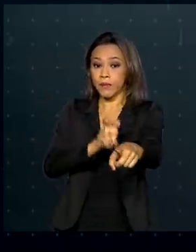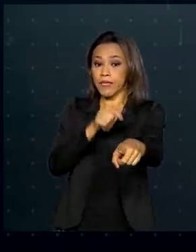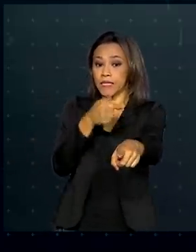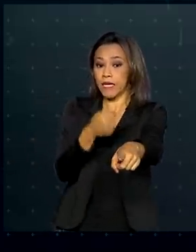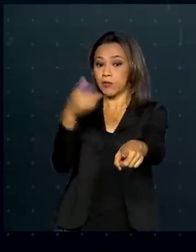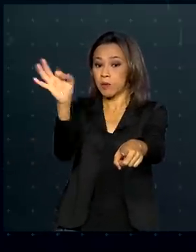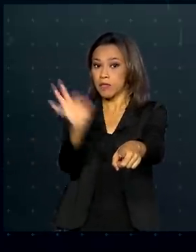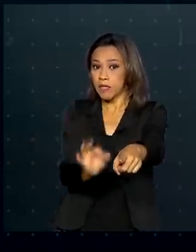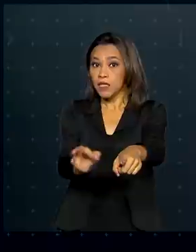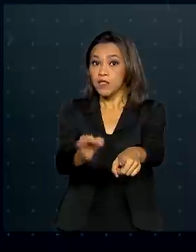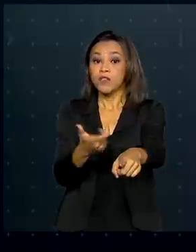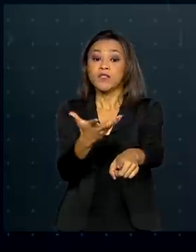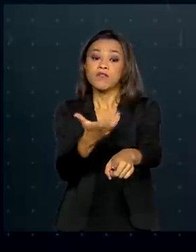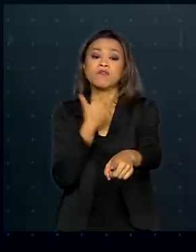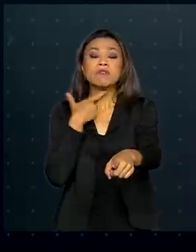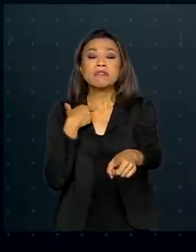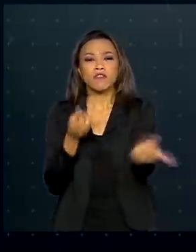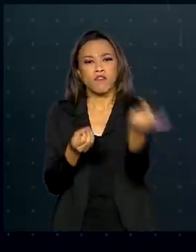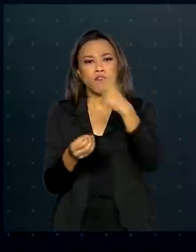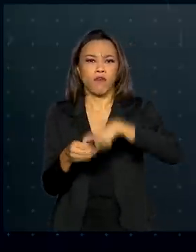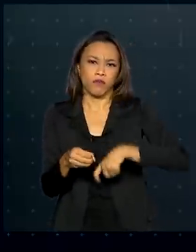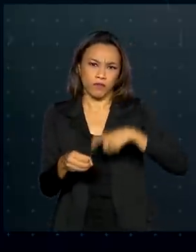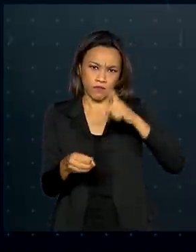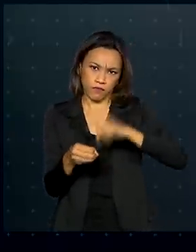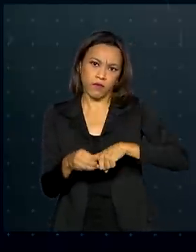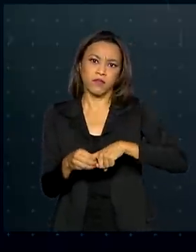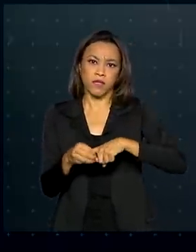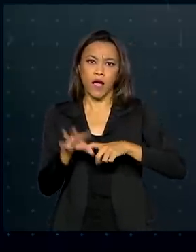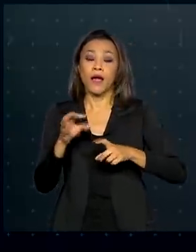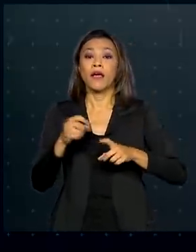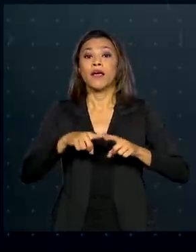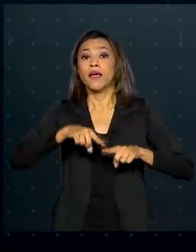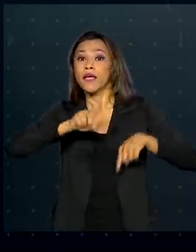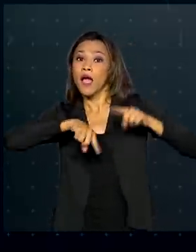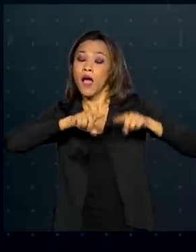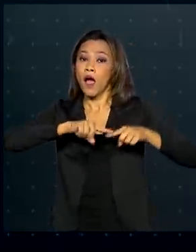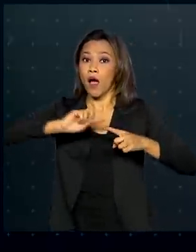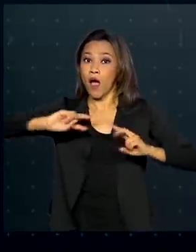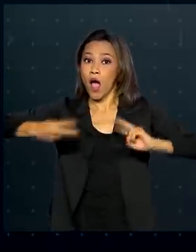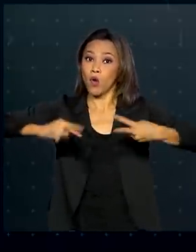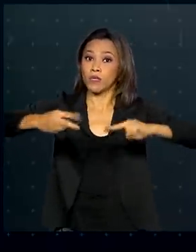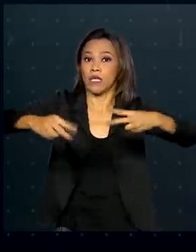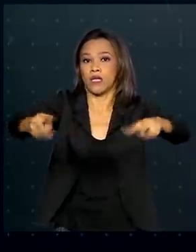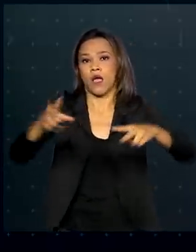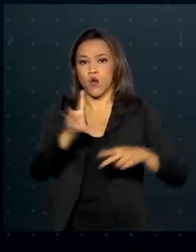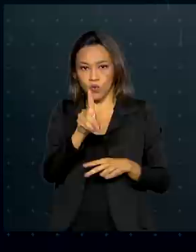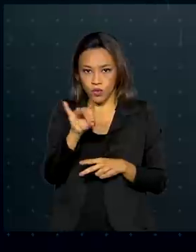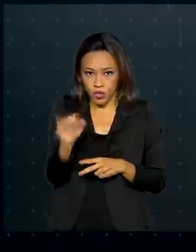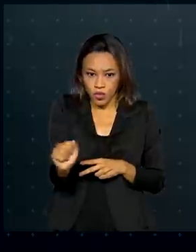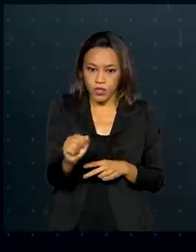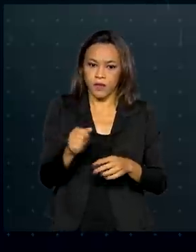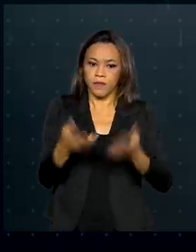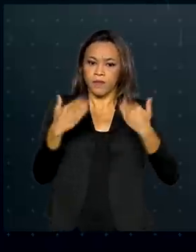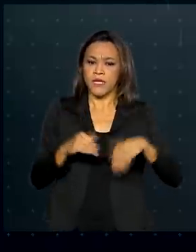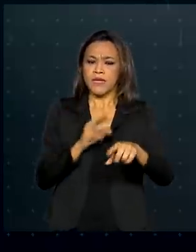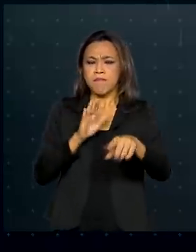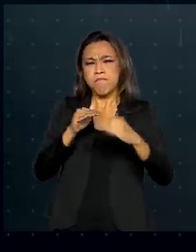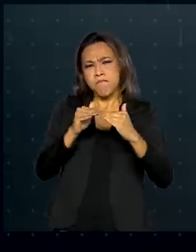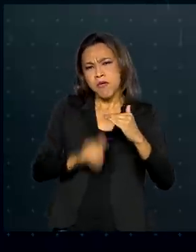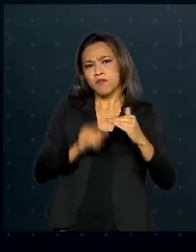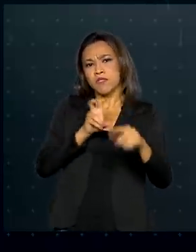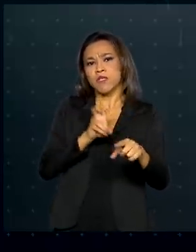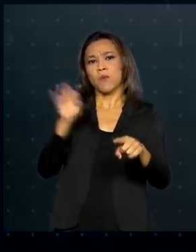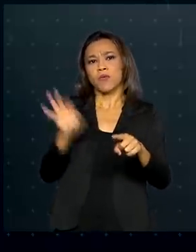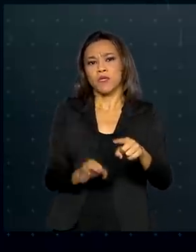gostaria de voltar às atividades em turnos ou dias alternados. Menos de 5% espera que todos os